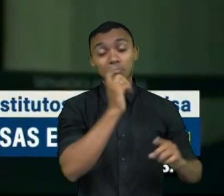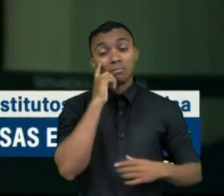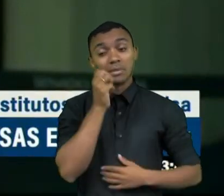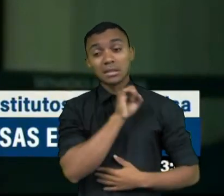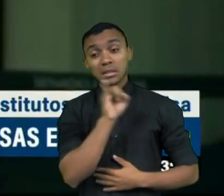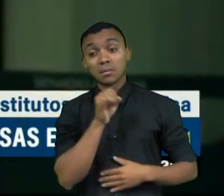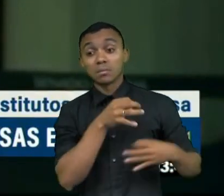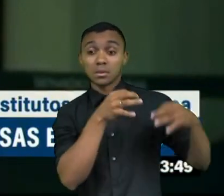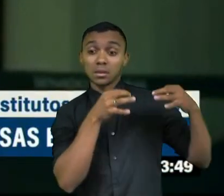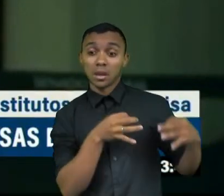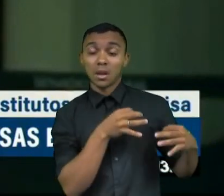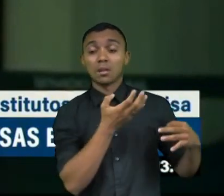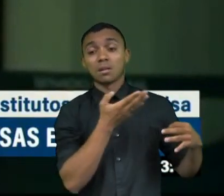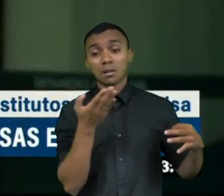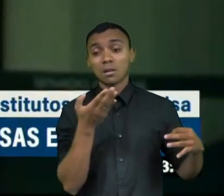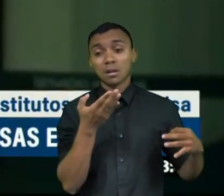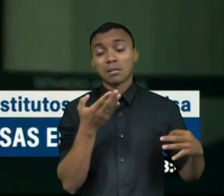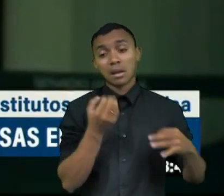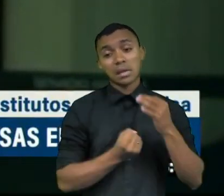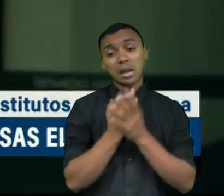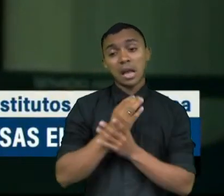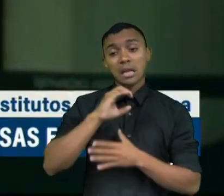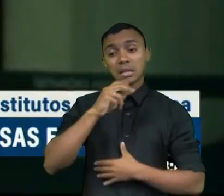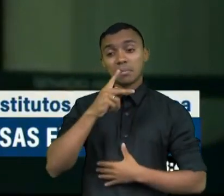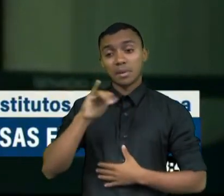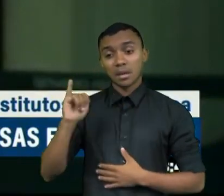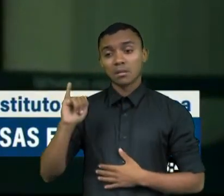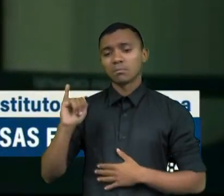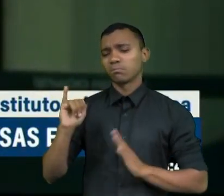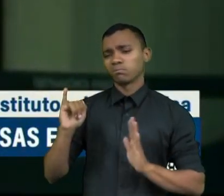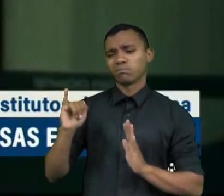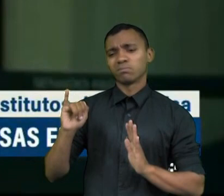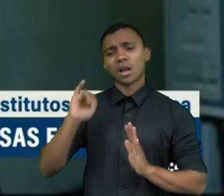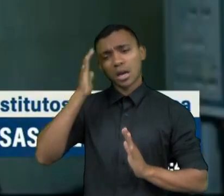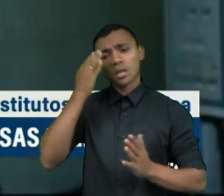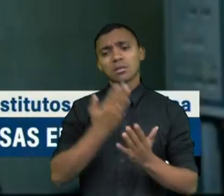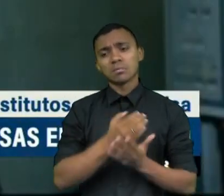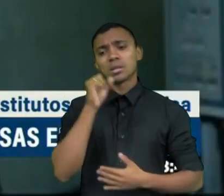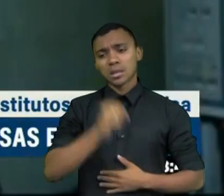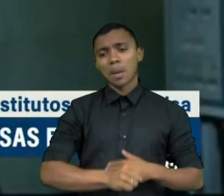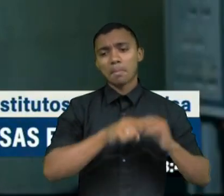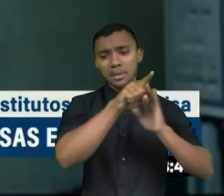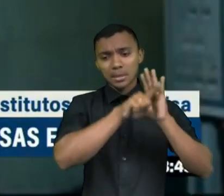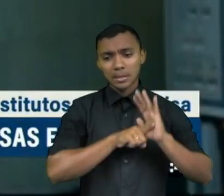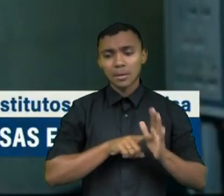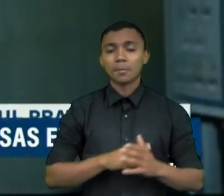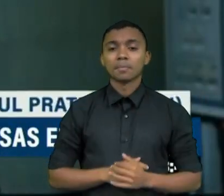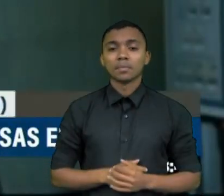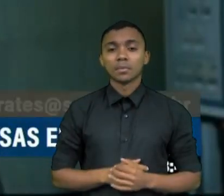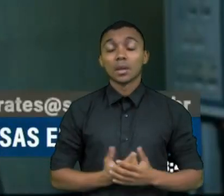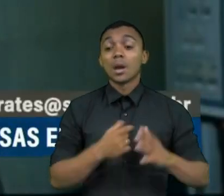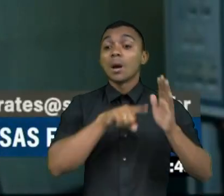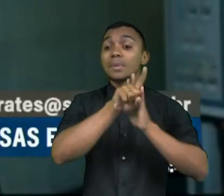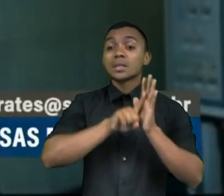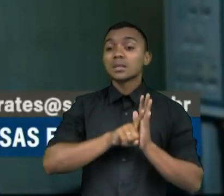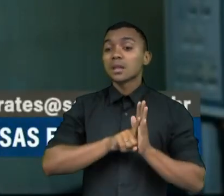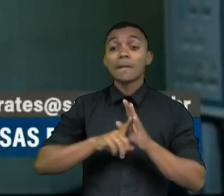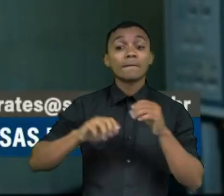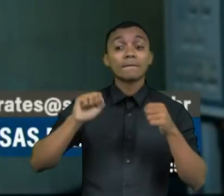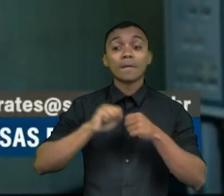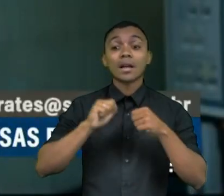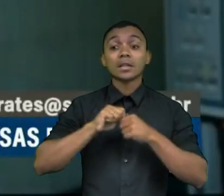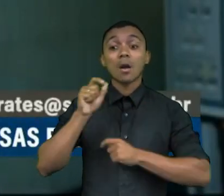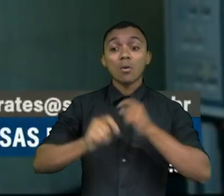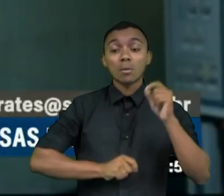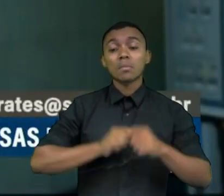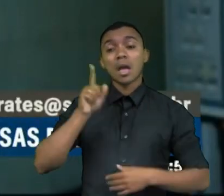caminho necessariamente é a CPI, mas que tem que ter uma investigação, tem que fazê-lo. No caso das pesquisas, o que é que se há de fazer? O trabalho que o